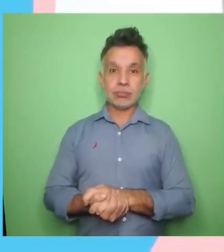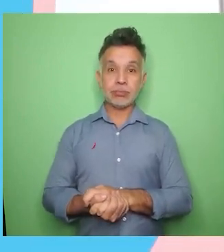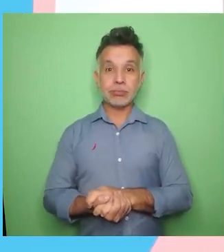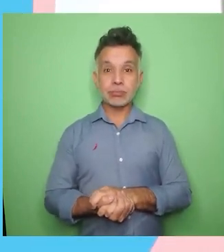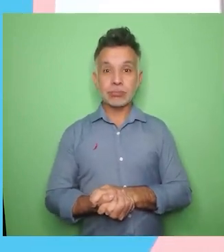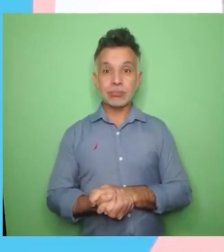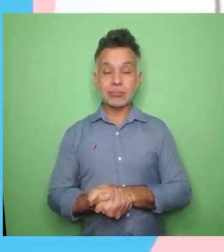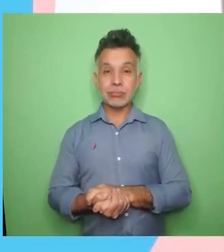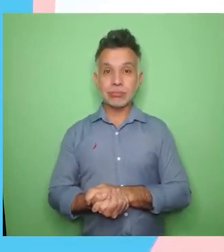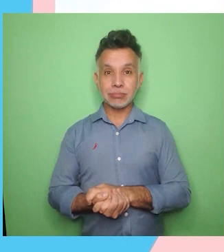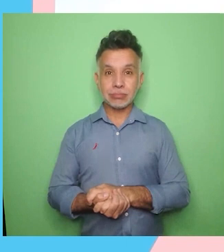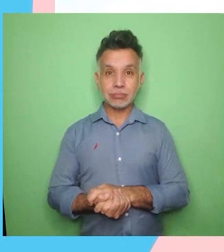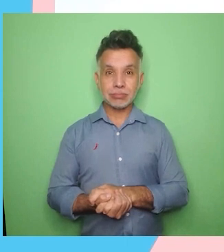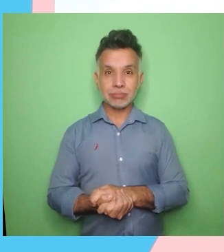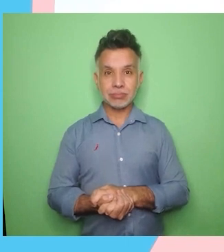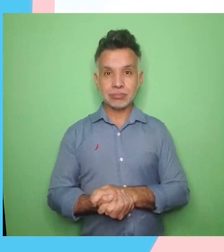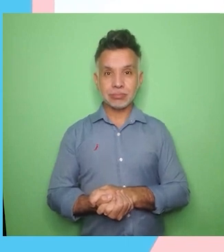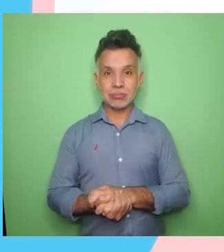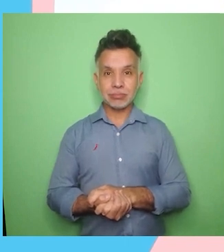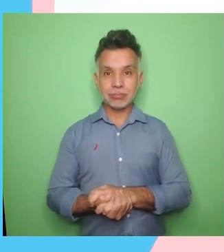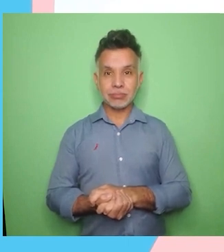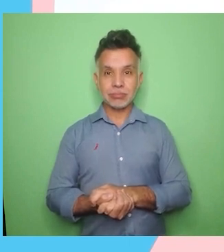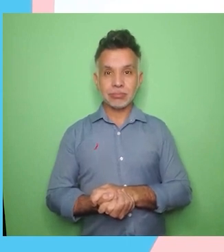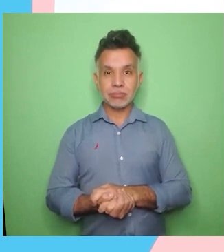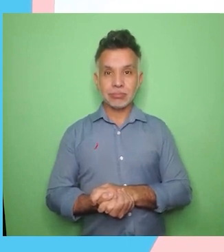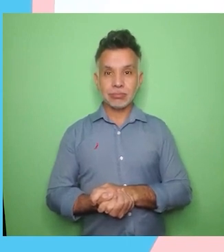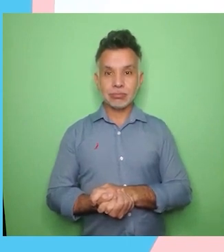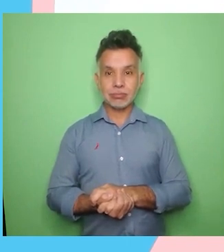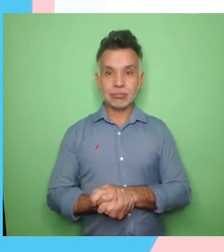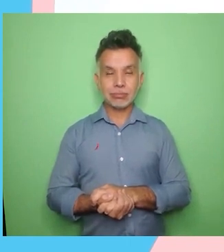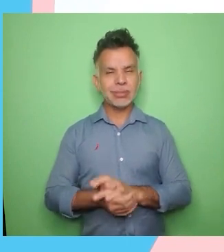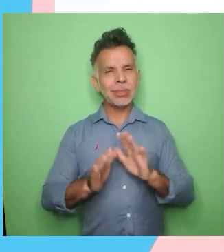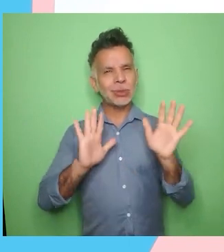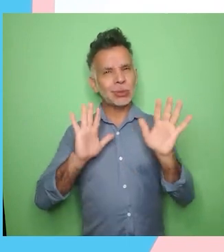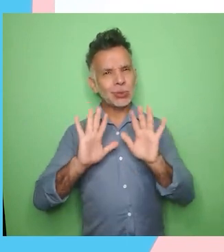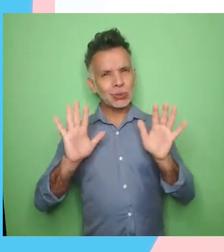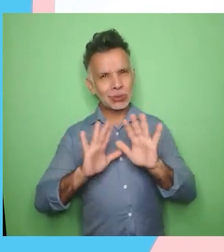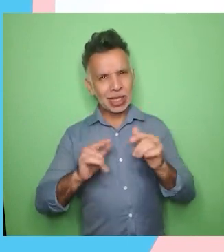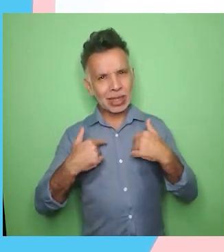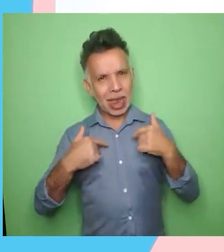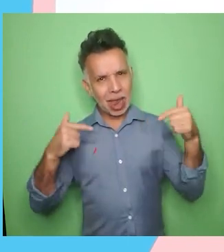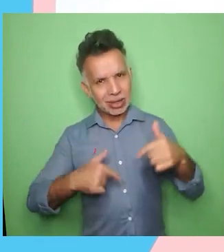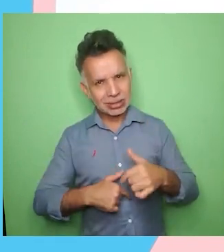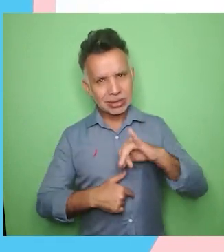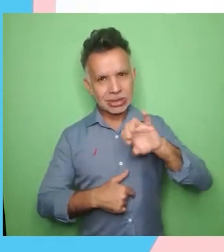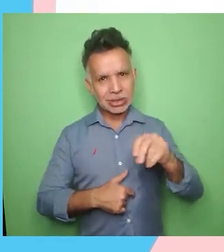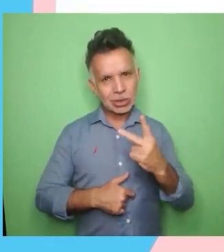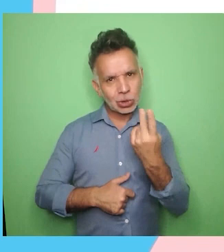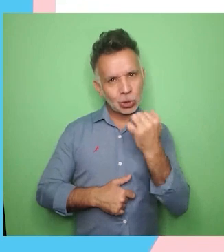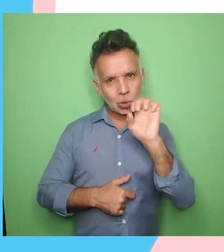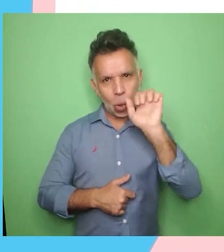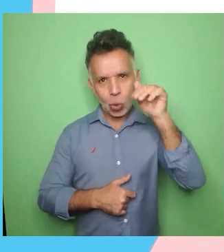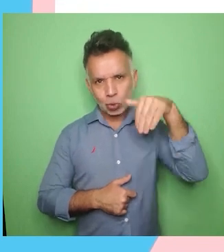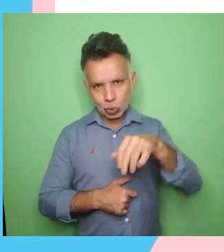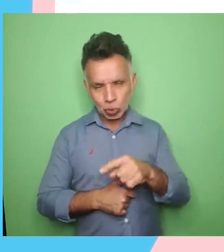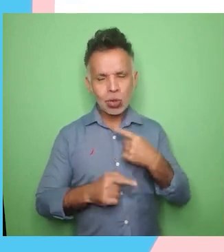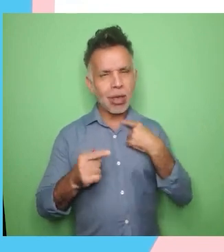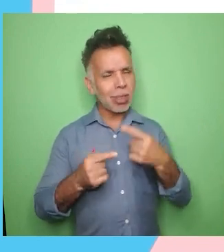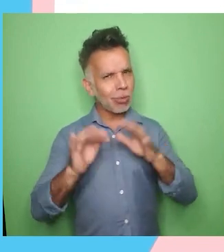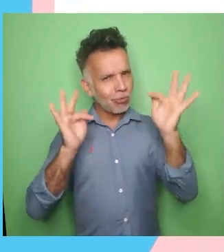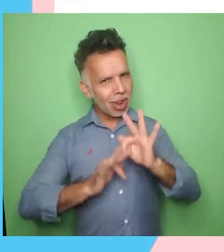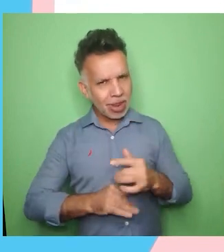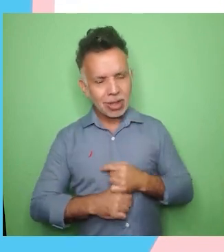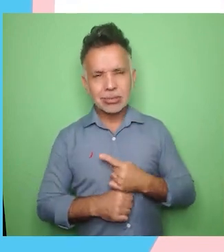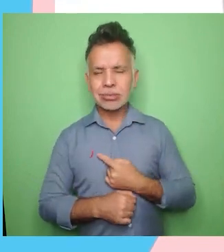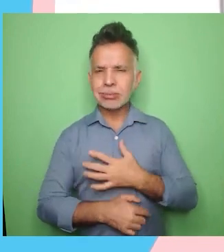Olá! Nós da Johnson & Johnson estamos muito felizes e honrados em sermos reconhecidos pelo segundo ano